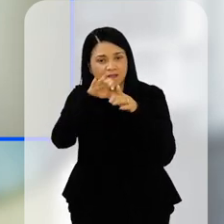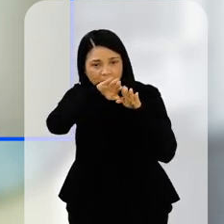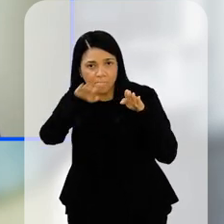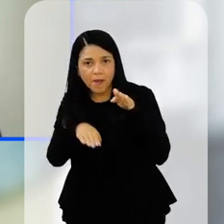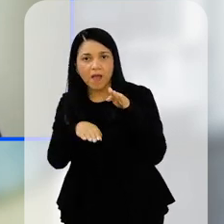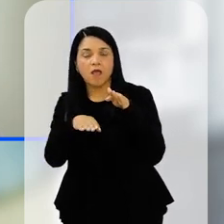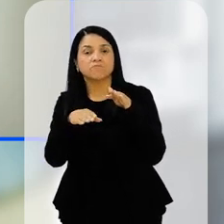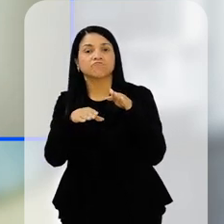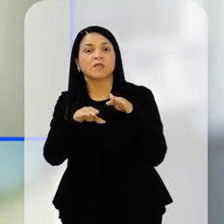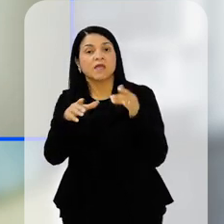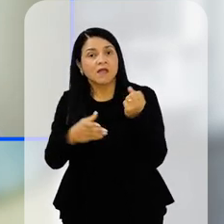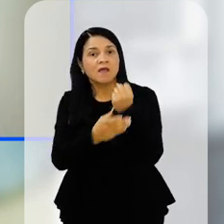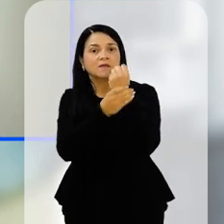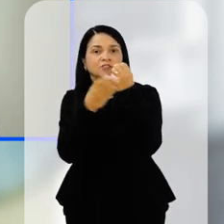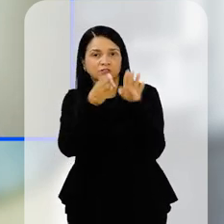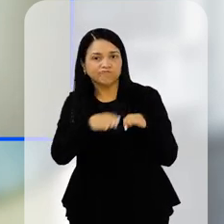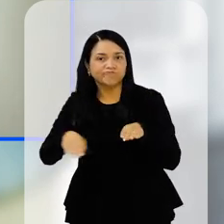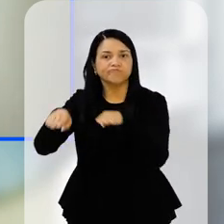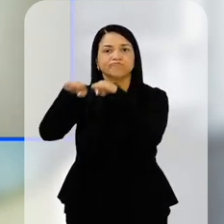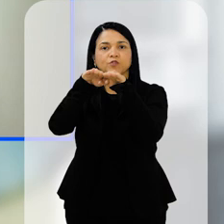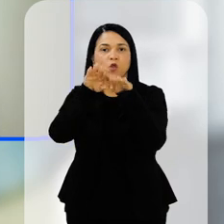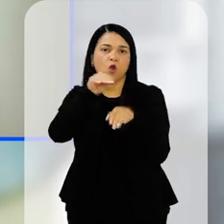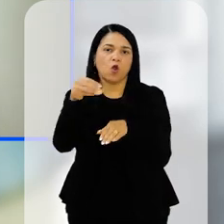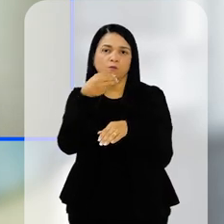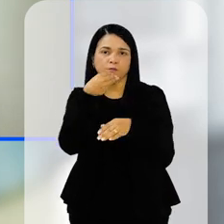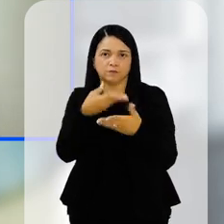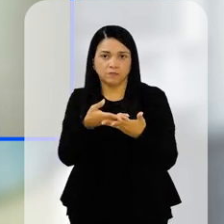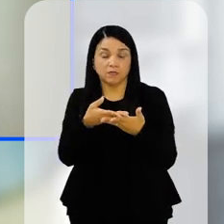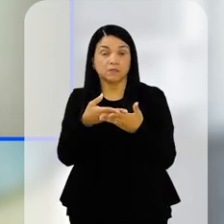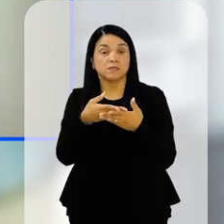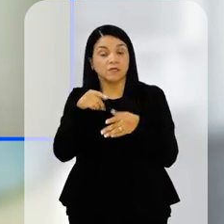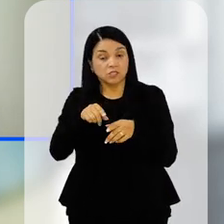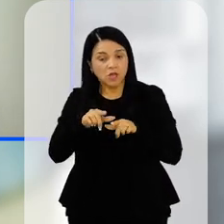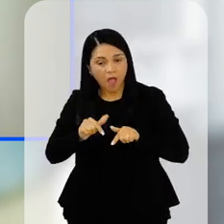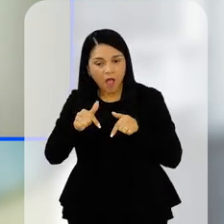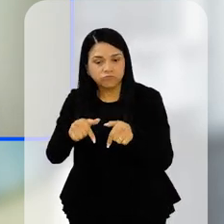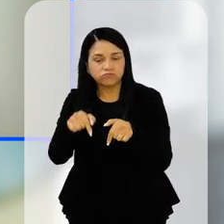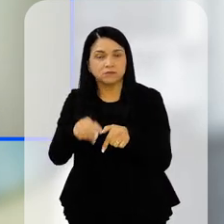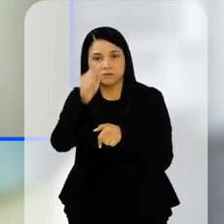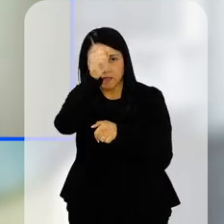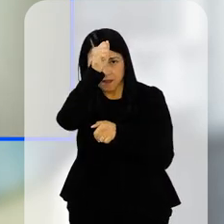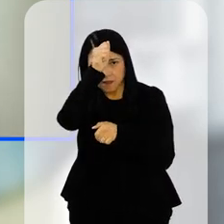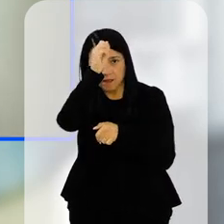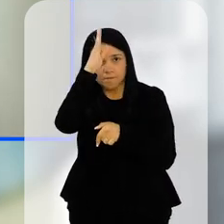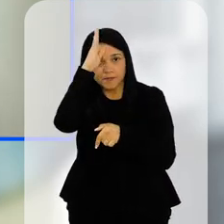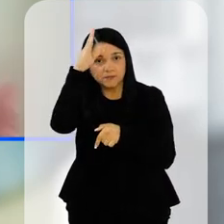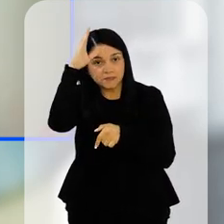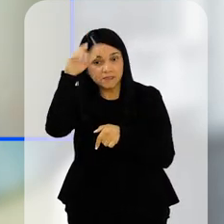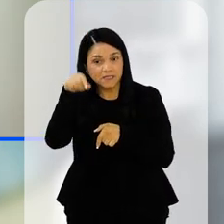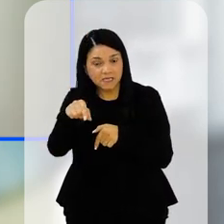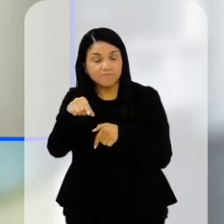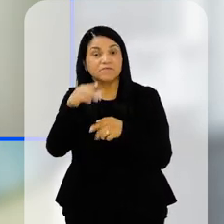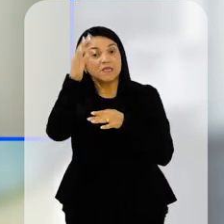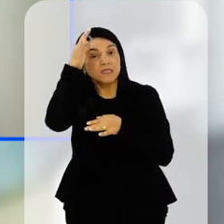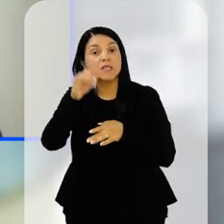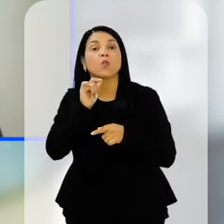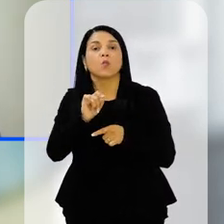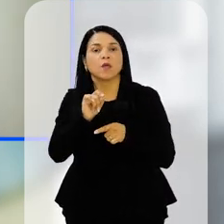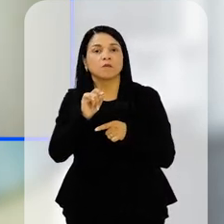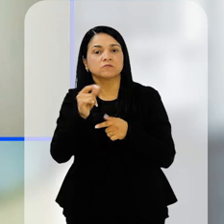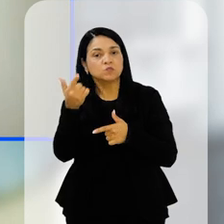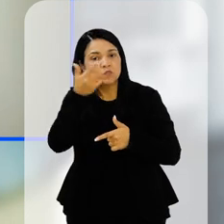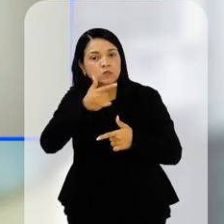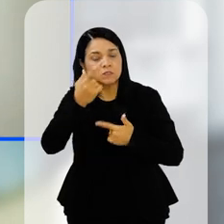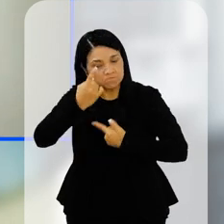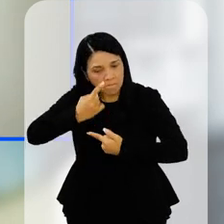menos garantir a igualdade de oportunidades. E a gente está buscando atuar lá na alfabetização porque a gente entende que, se a gente puder destravar o